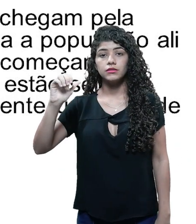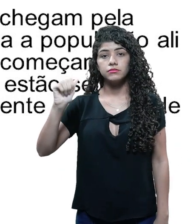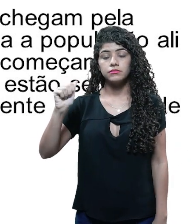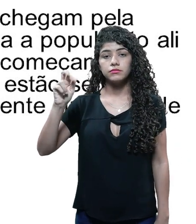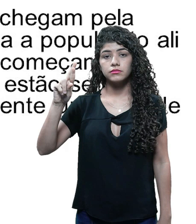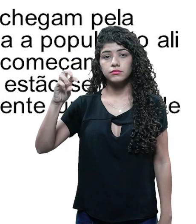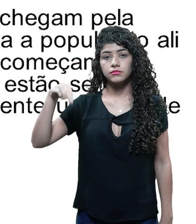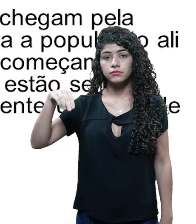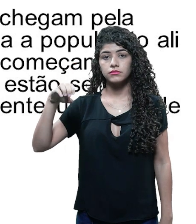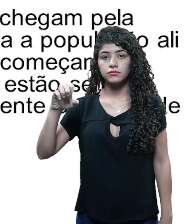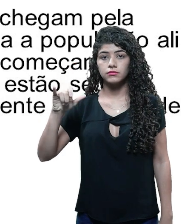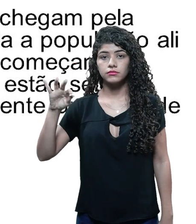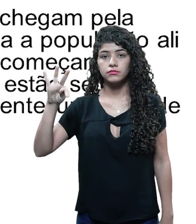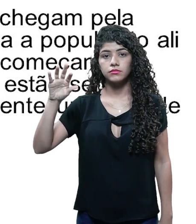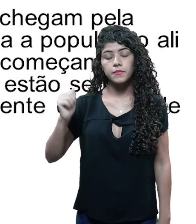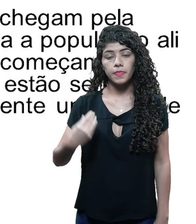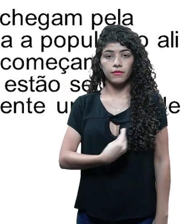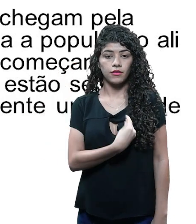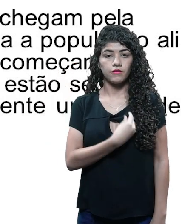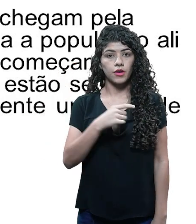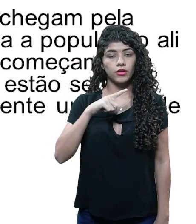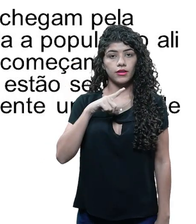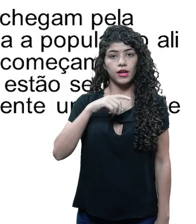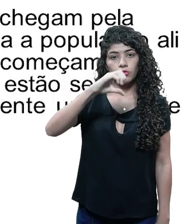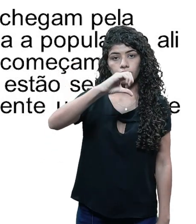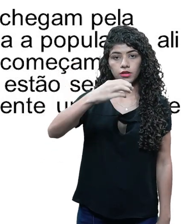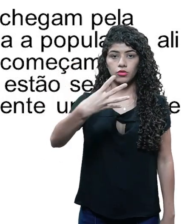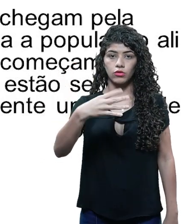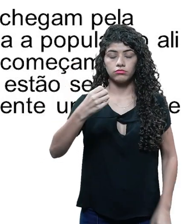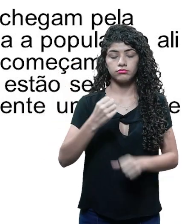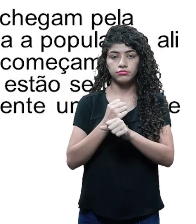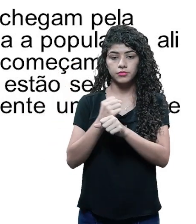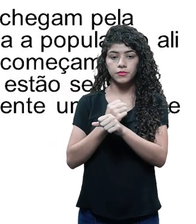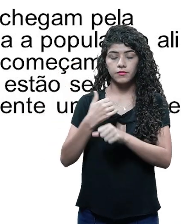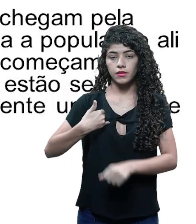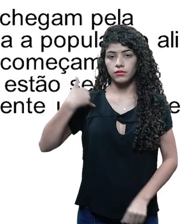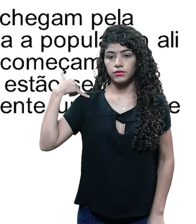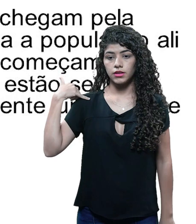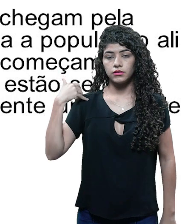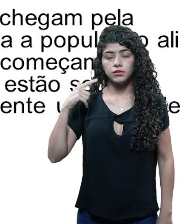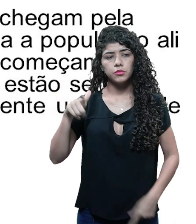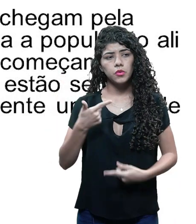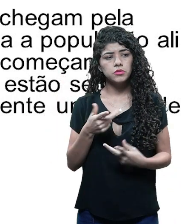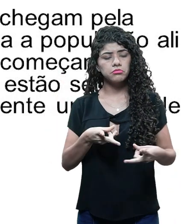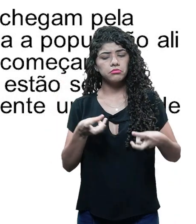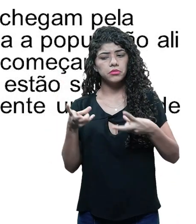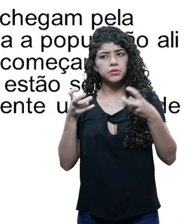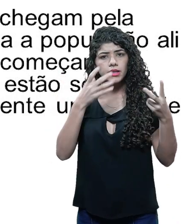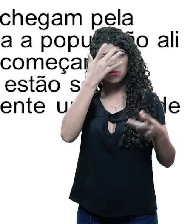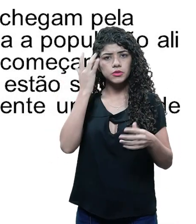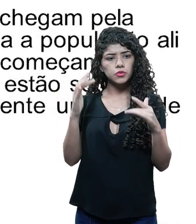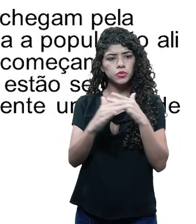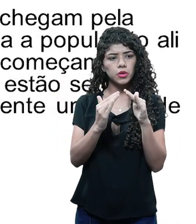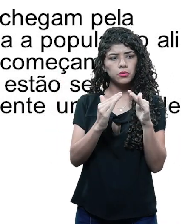Carmelita, que viveu até os 94 anos. Dias depois, seus habitantes, aos poucos,